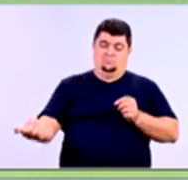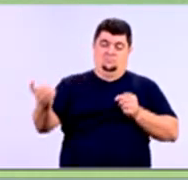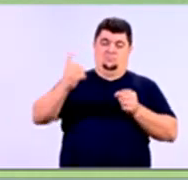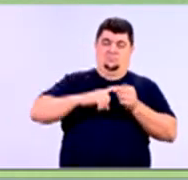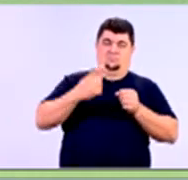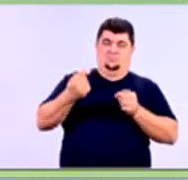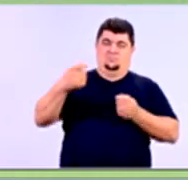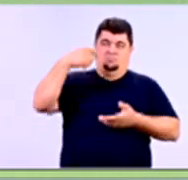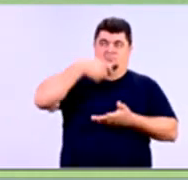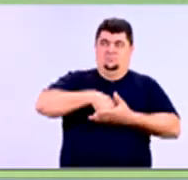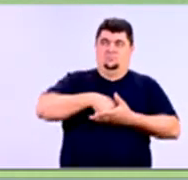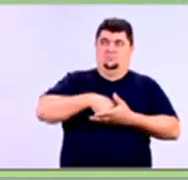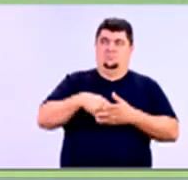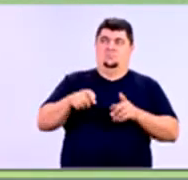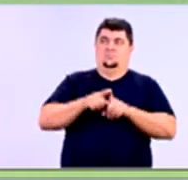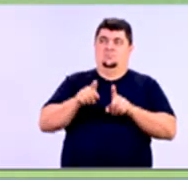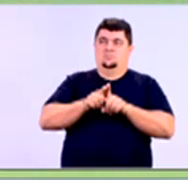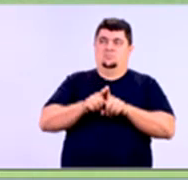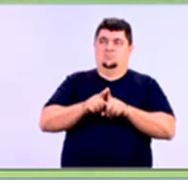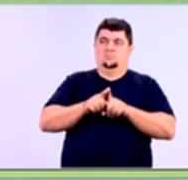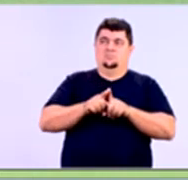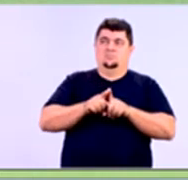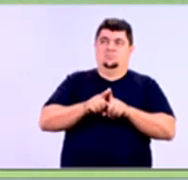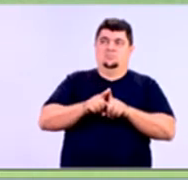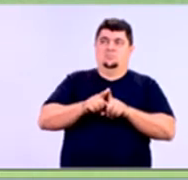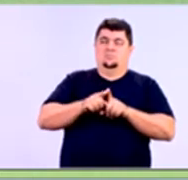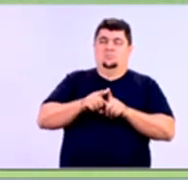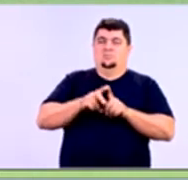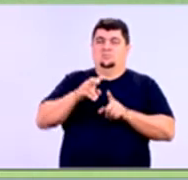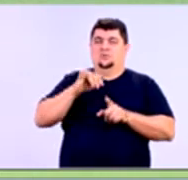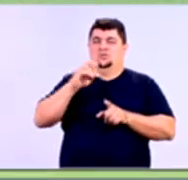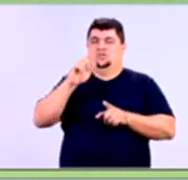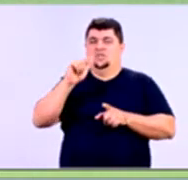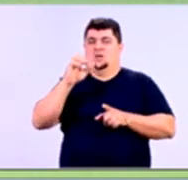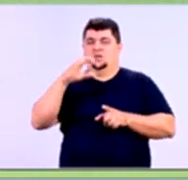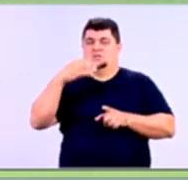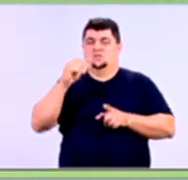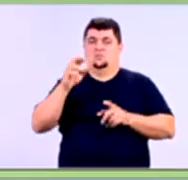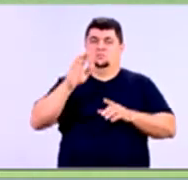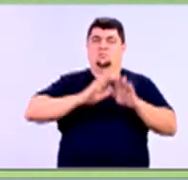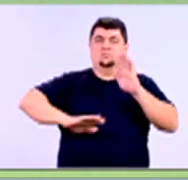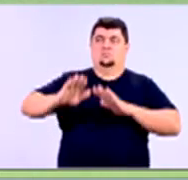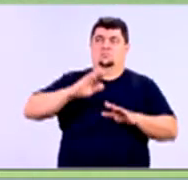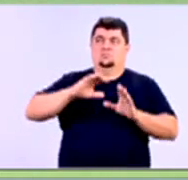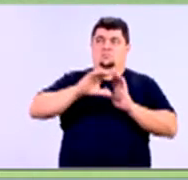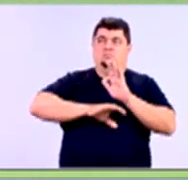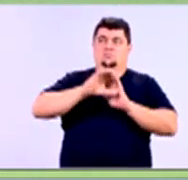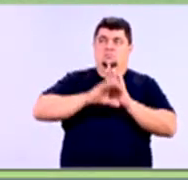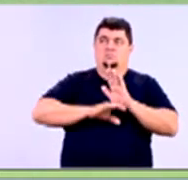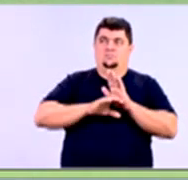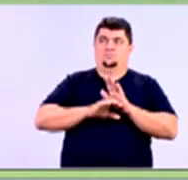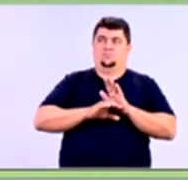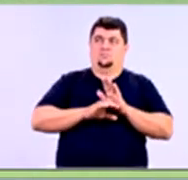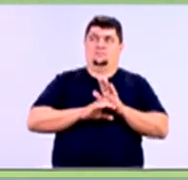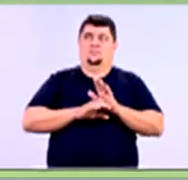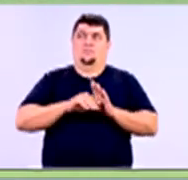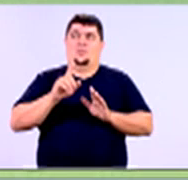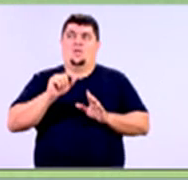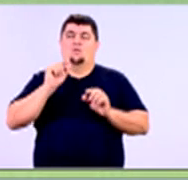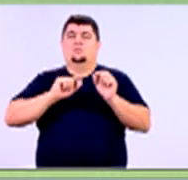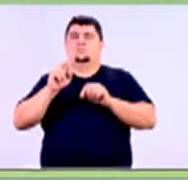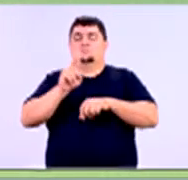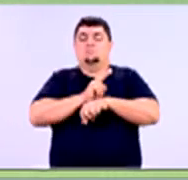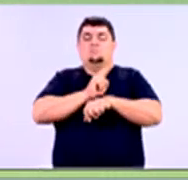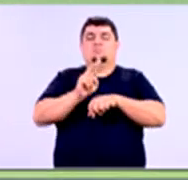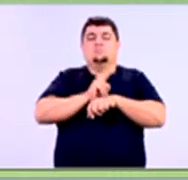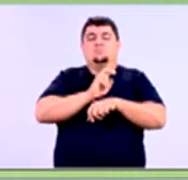retorno, vamos falar um pouquinho de mitigação de risco e vamos dar um conceito para isso. Mitigação de risco é